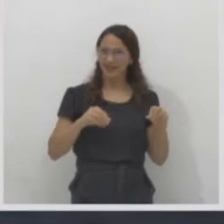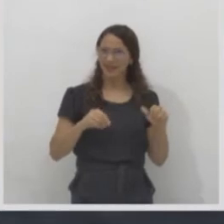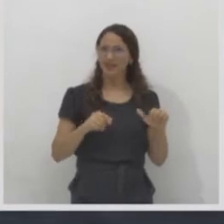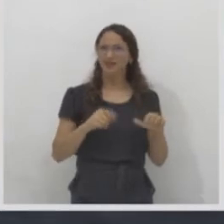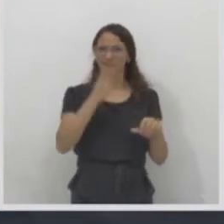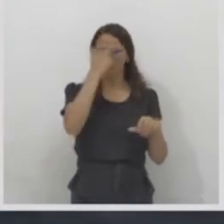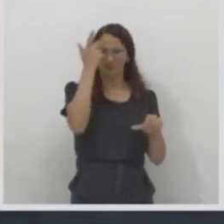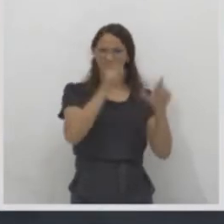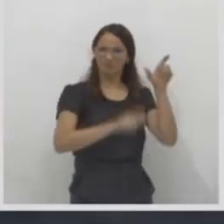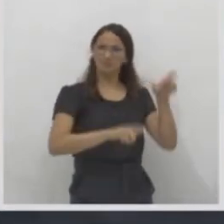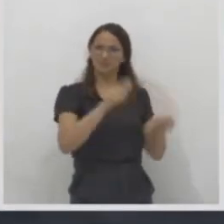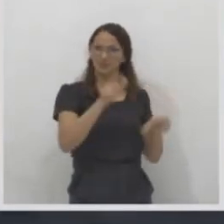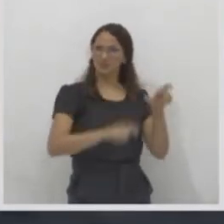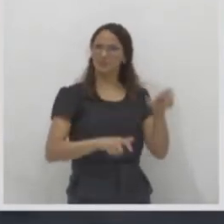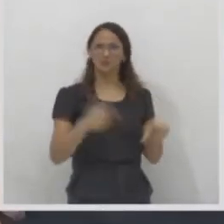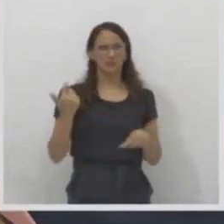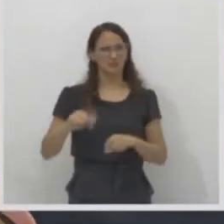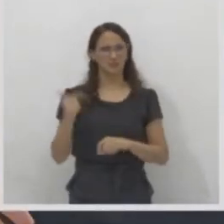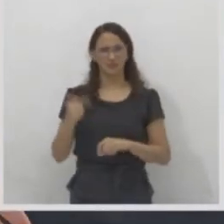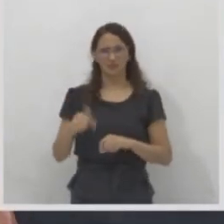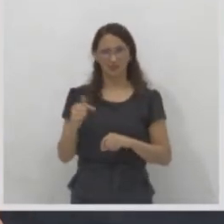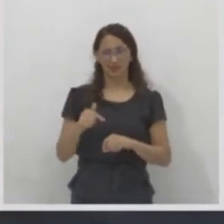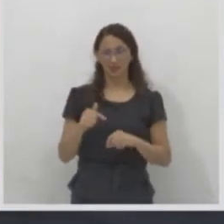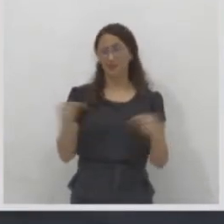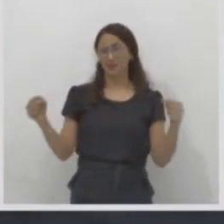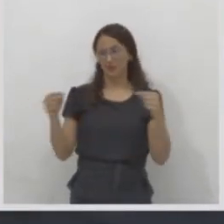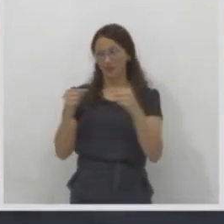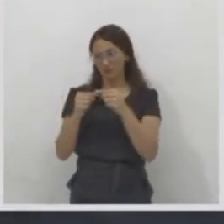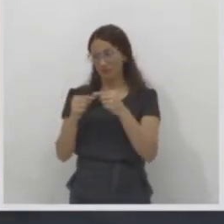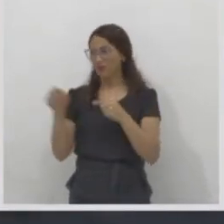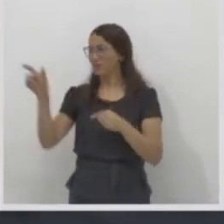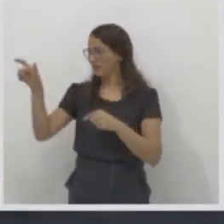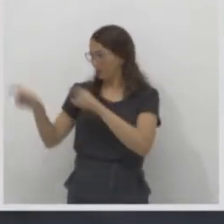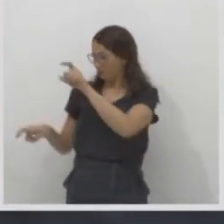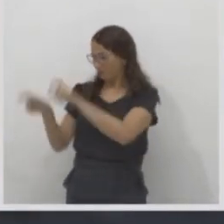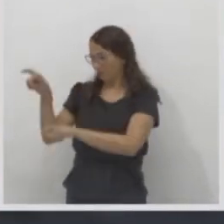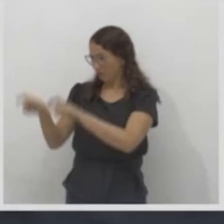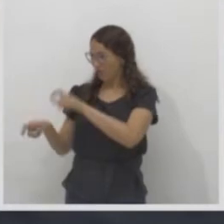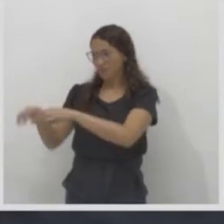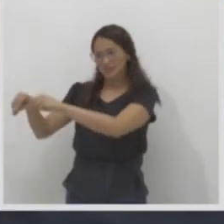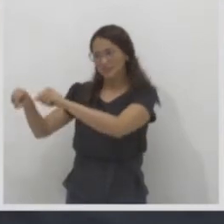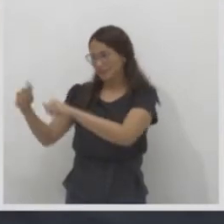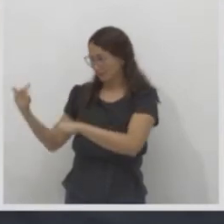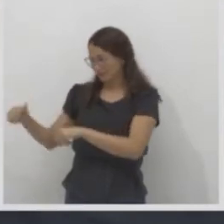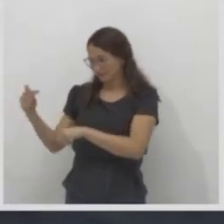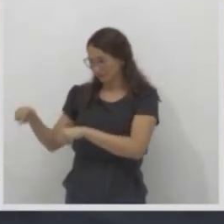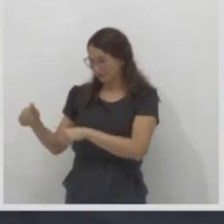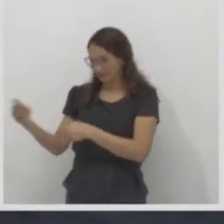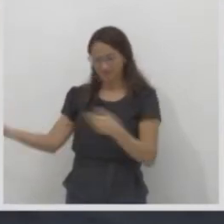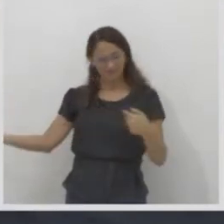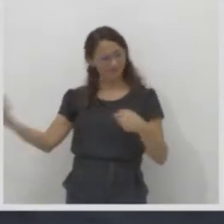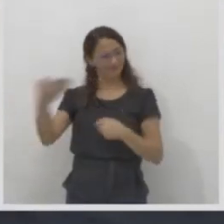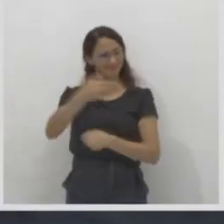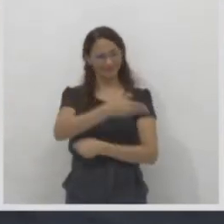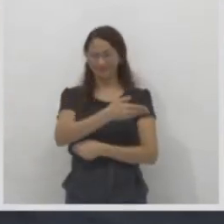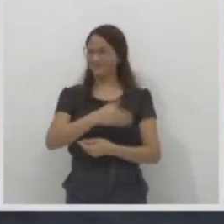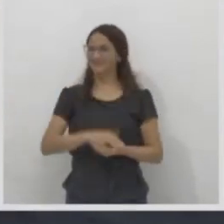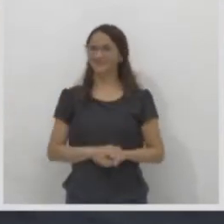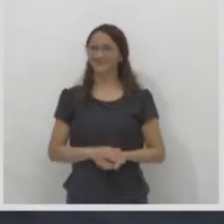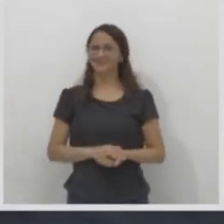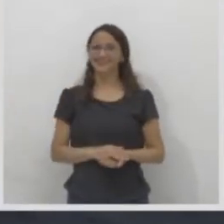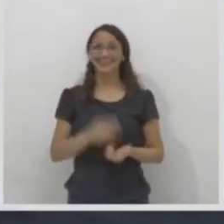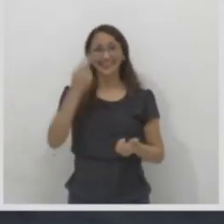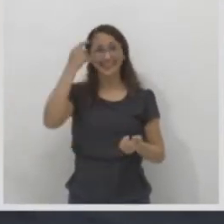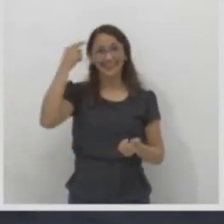Qual era a terra sem homens? A Amazônia. Quais eram os homens sem terra? Os